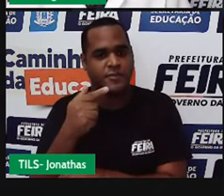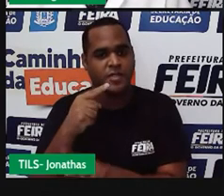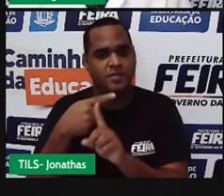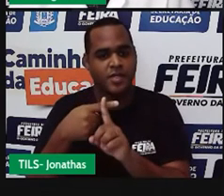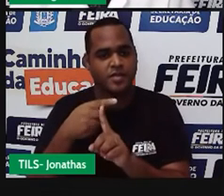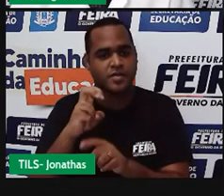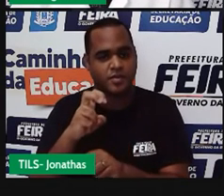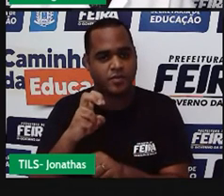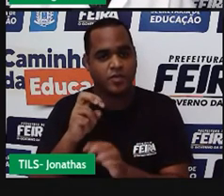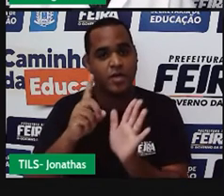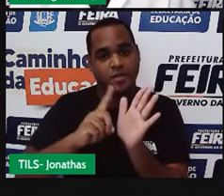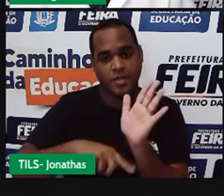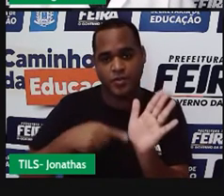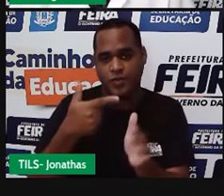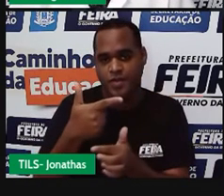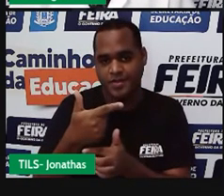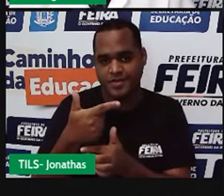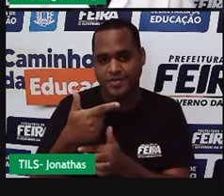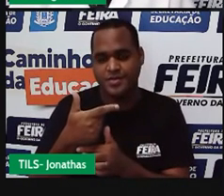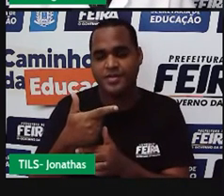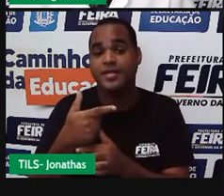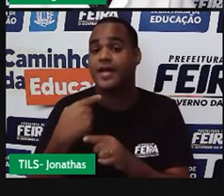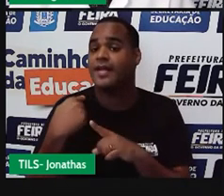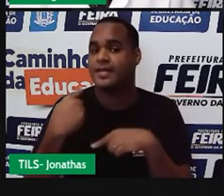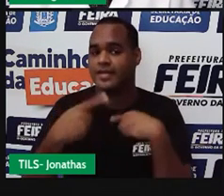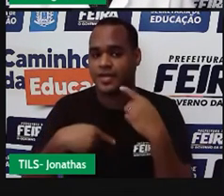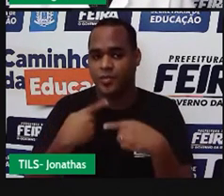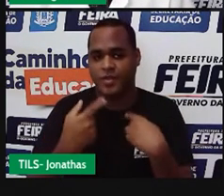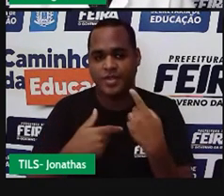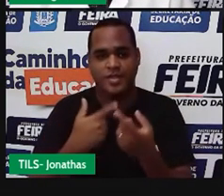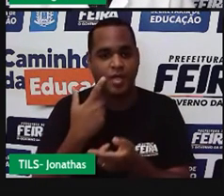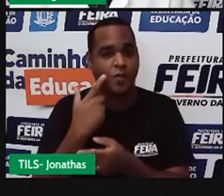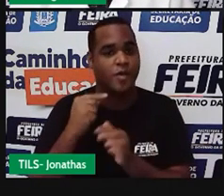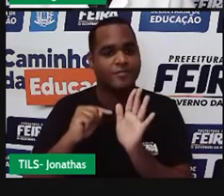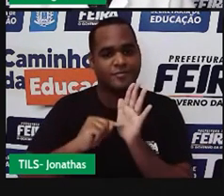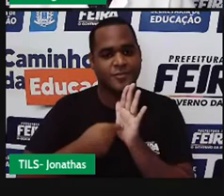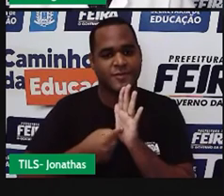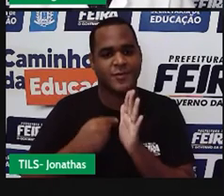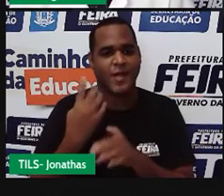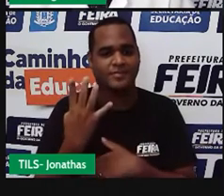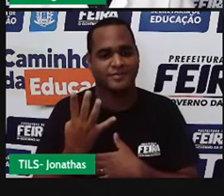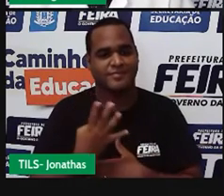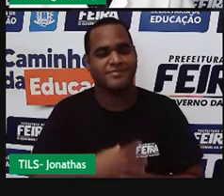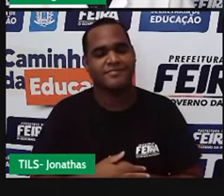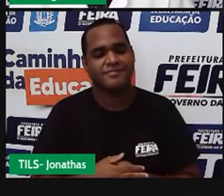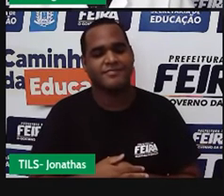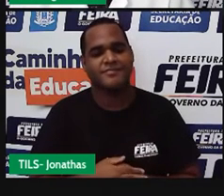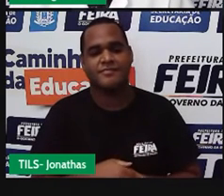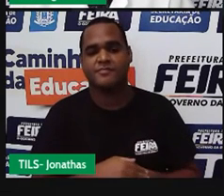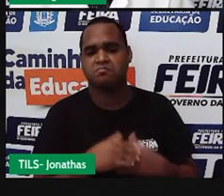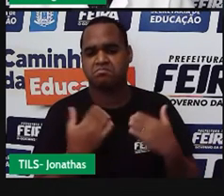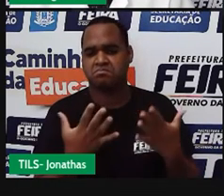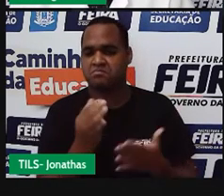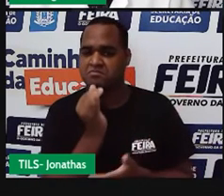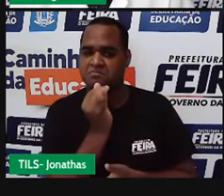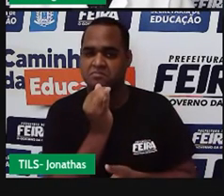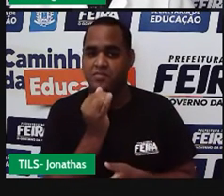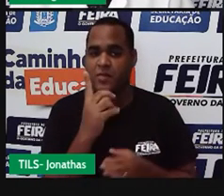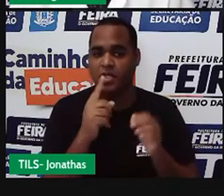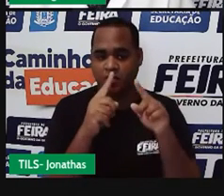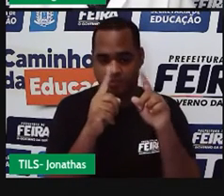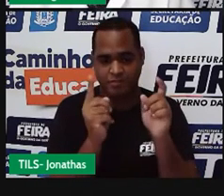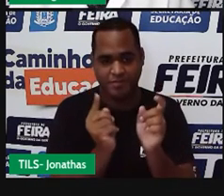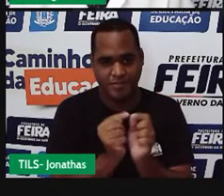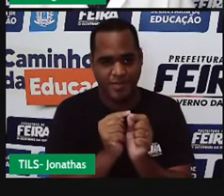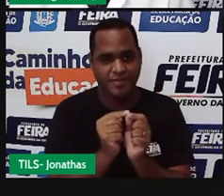faz menos 2, para depois multiplicar por 4. Porque se não tivesse aqueles parênteses ali,